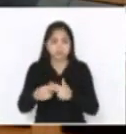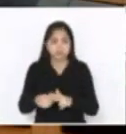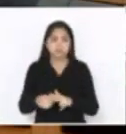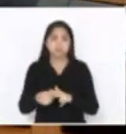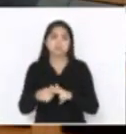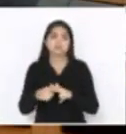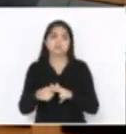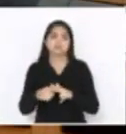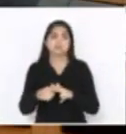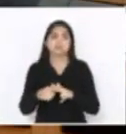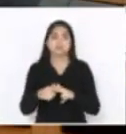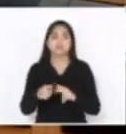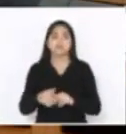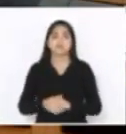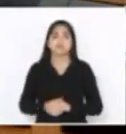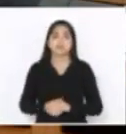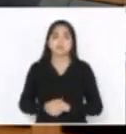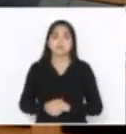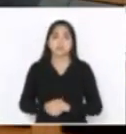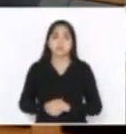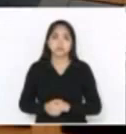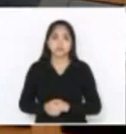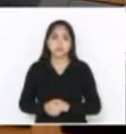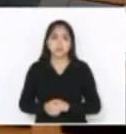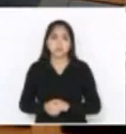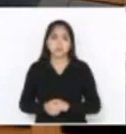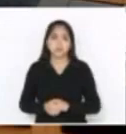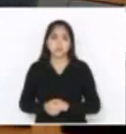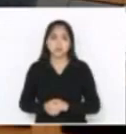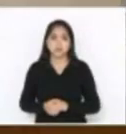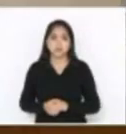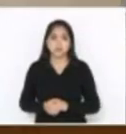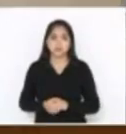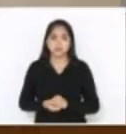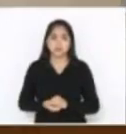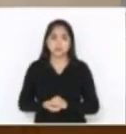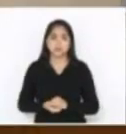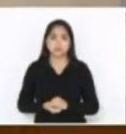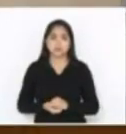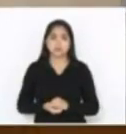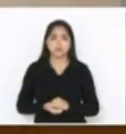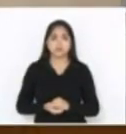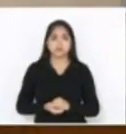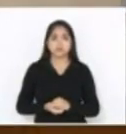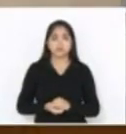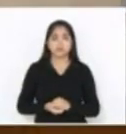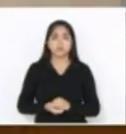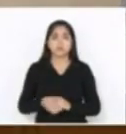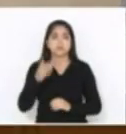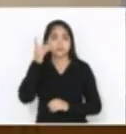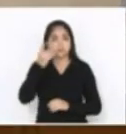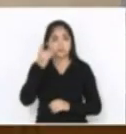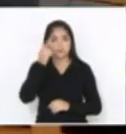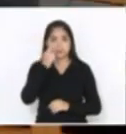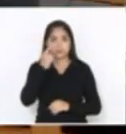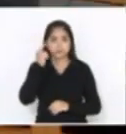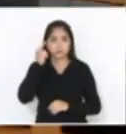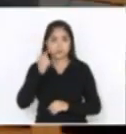possam fazer a sua sugestão. Com a palavra o deputado Gelson Merizio.